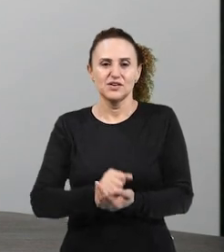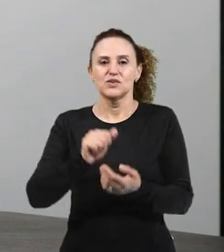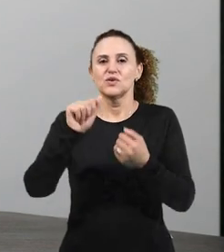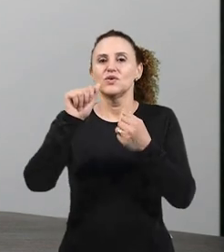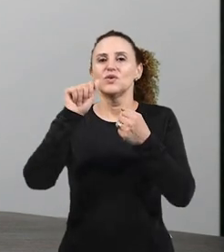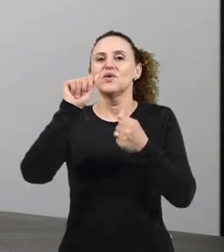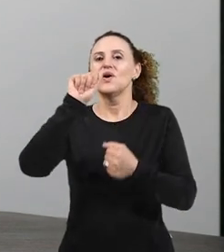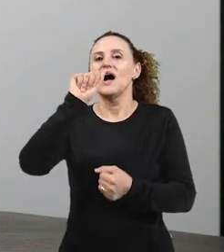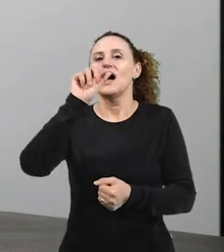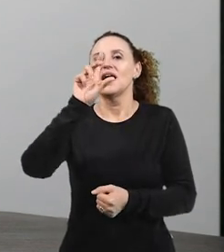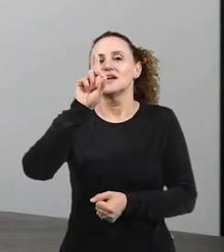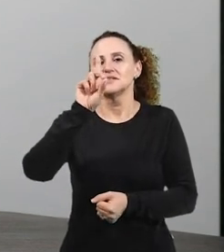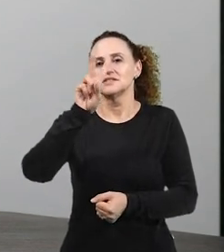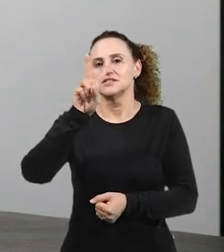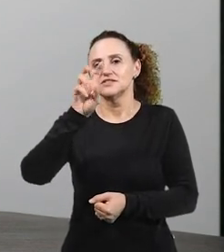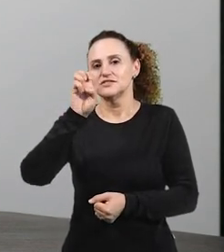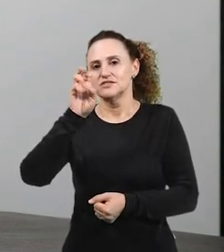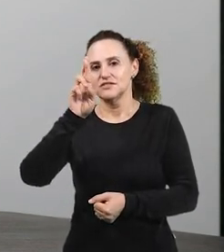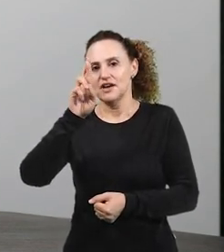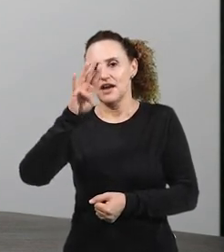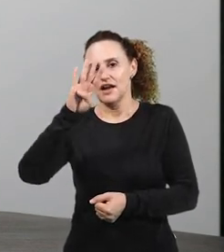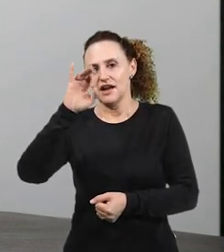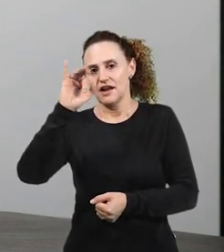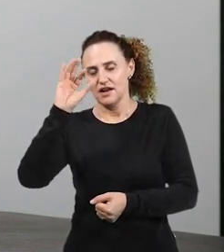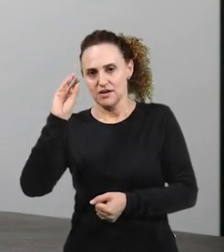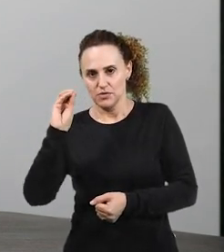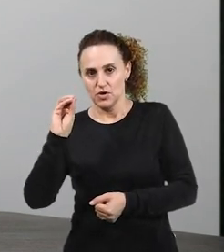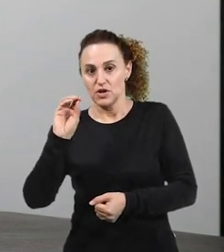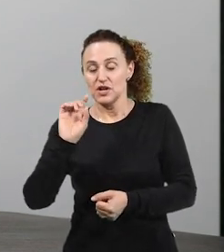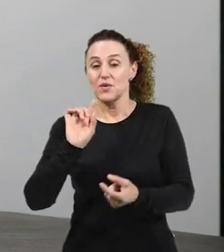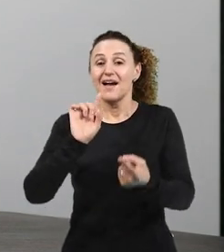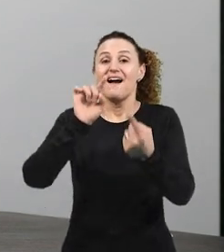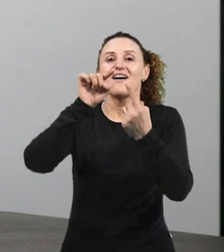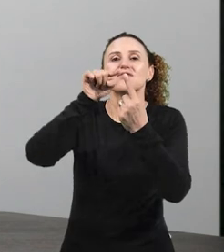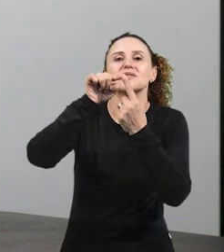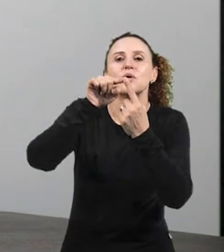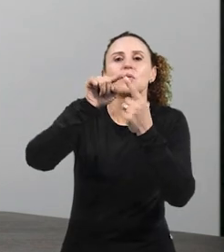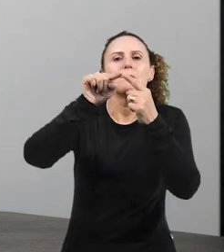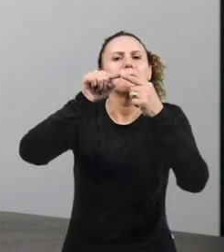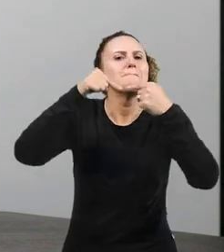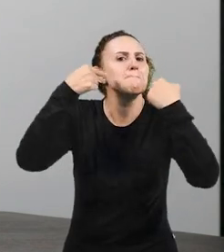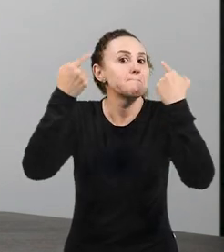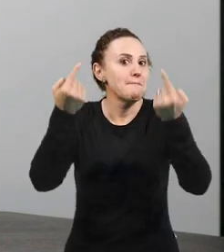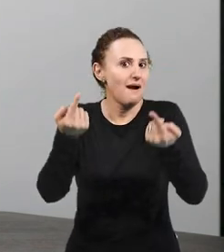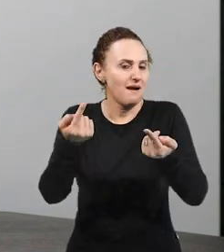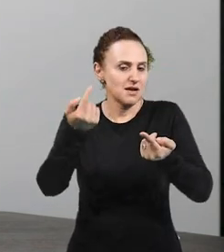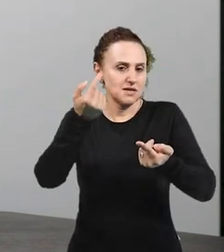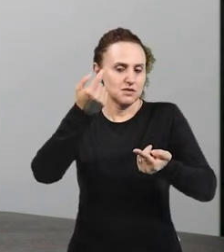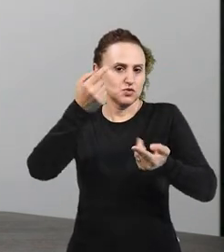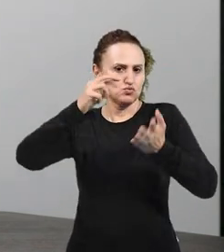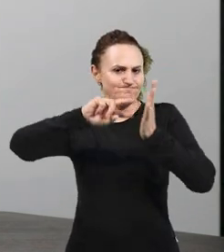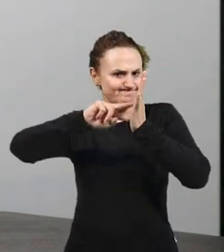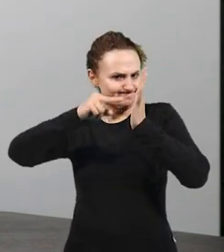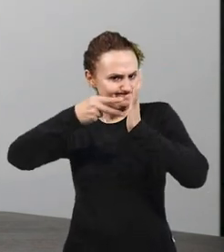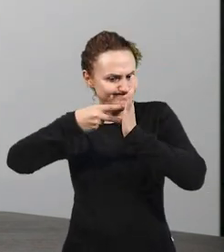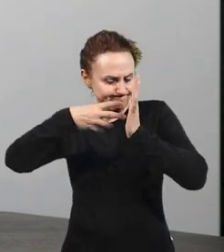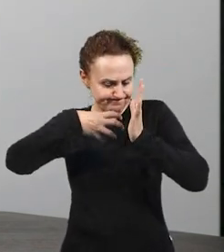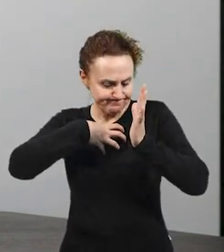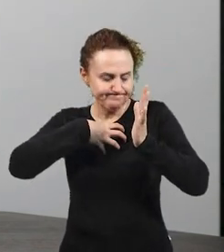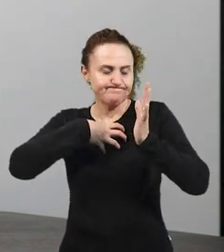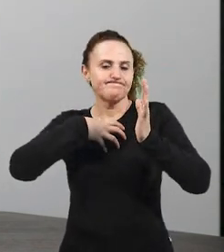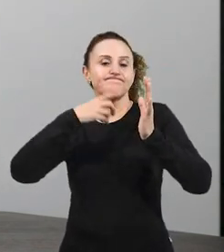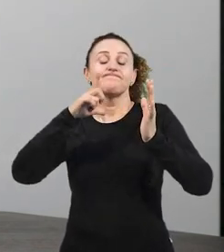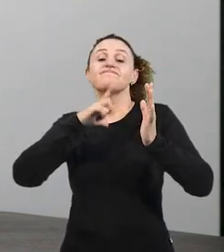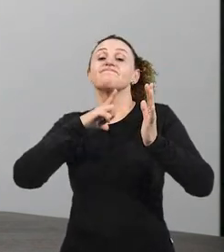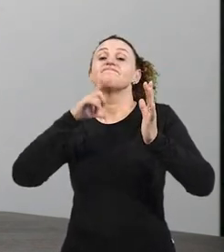da função desse advérbio, mas, a função que ele ocupa, mas é o sentido que ele traz para a